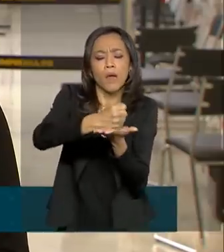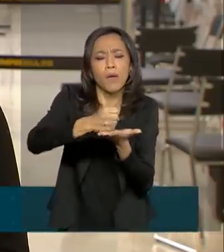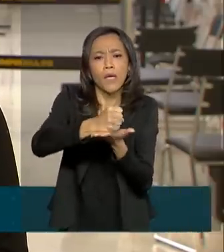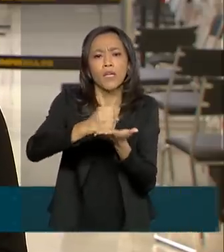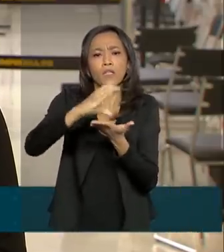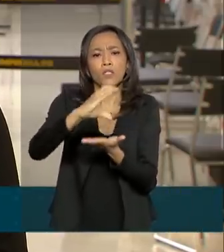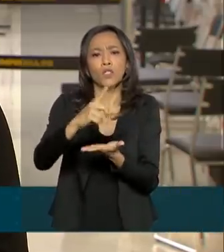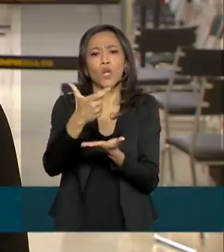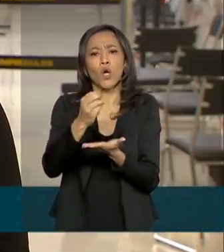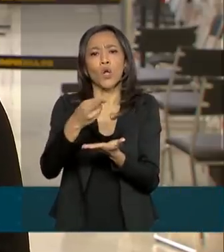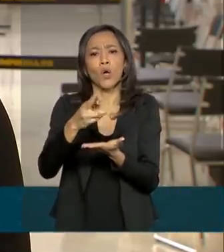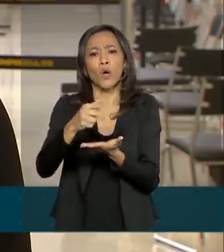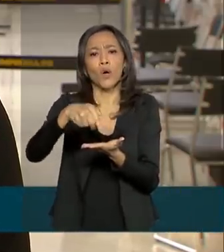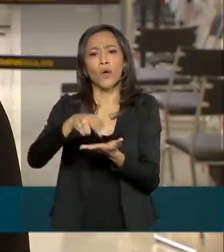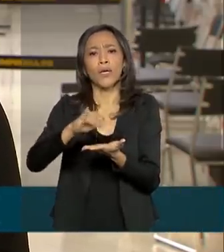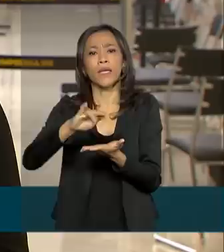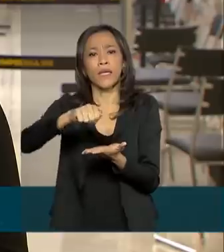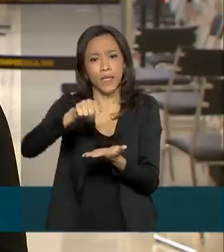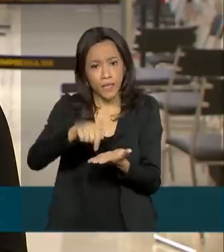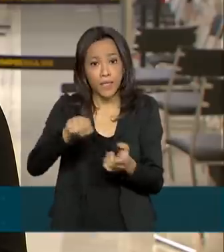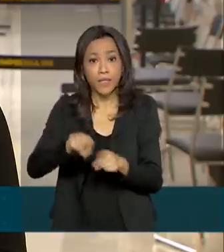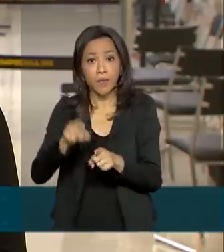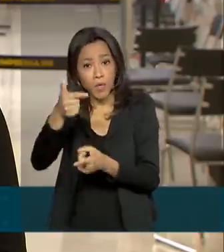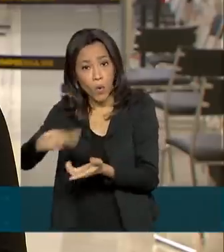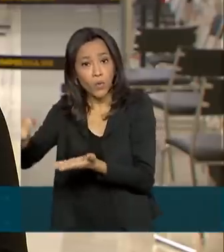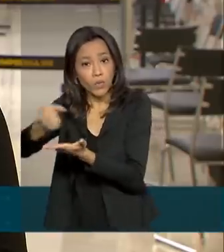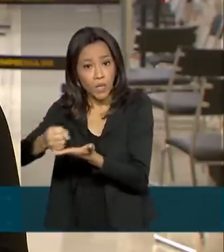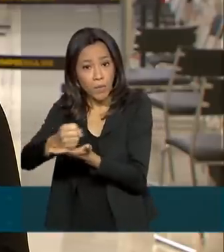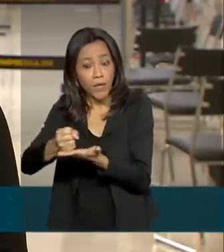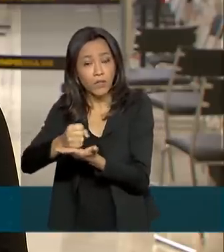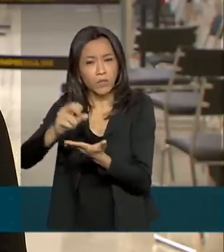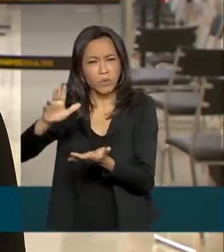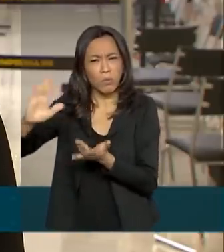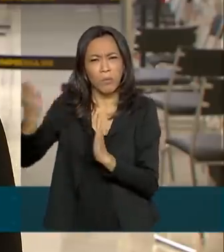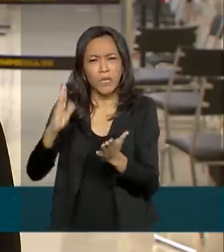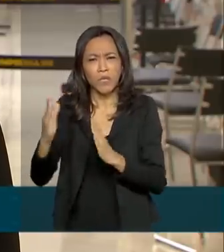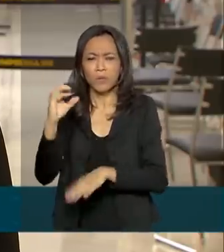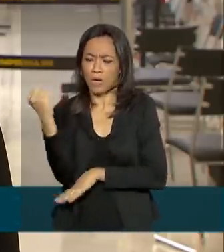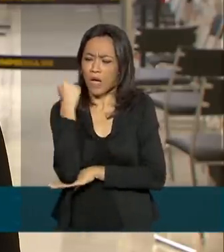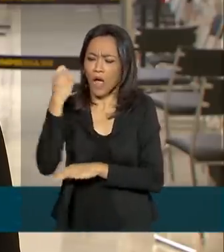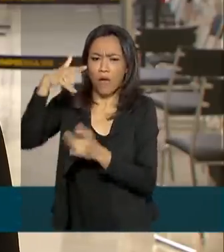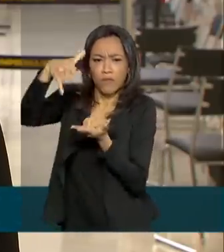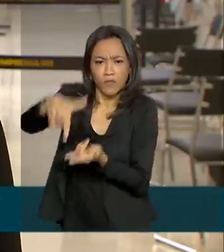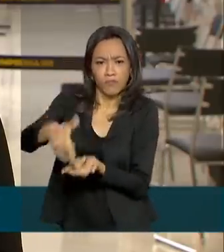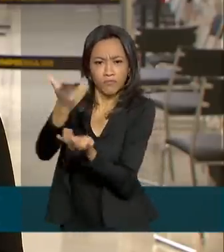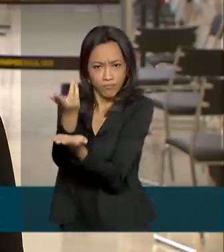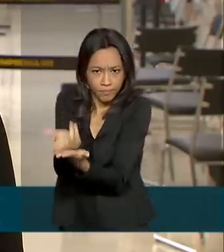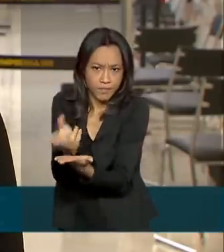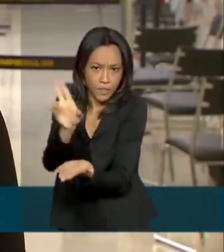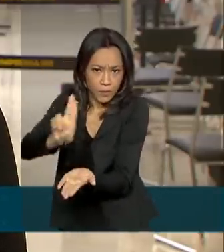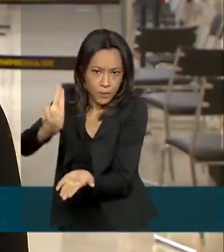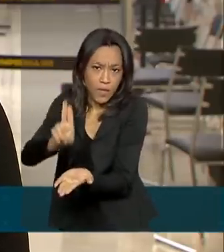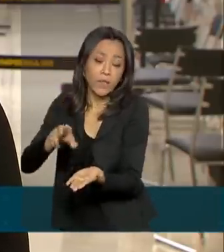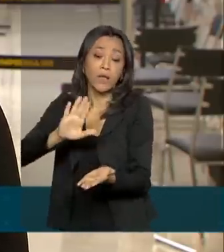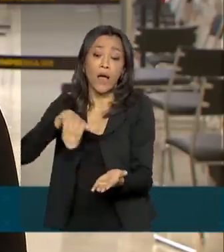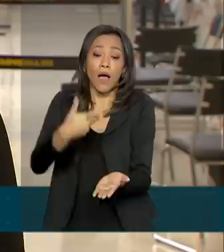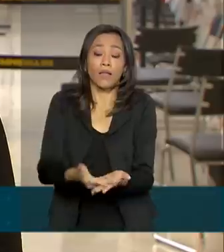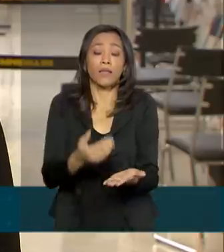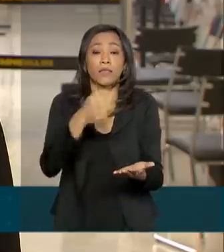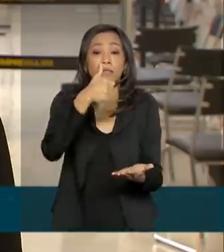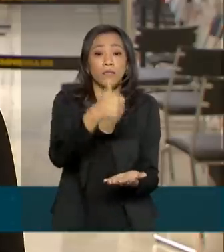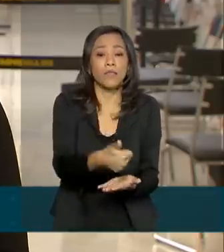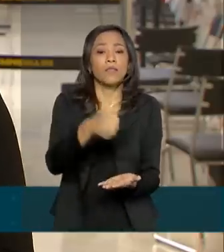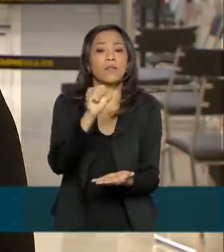específicos para o uso durante a intubação de pacientes mais graves. Apenas nesta segunda-feira foram entregues 185